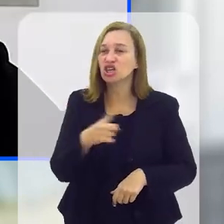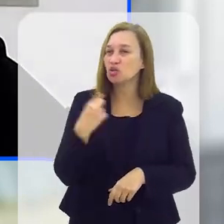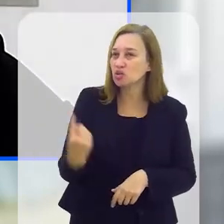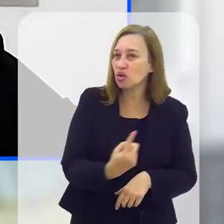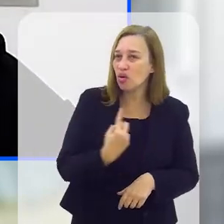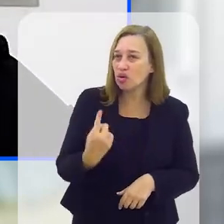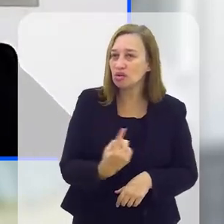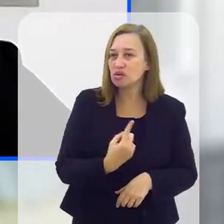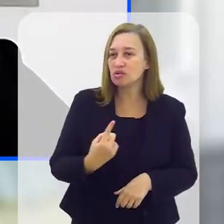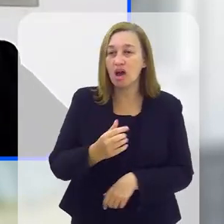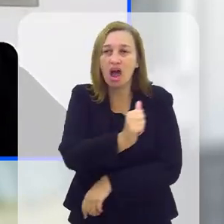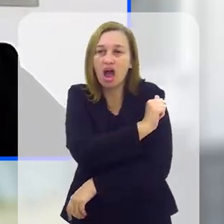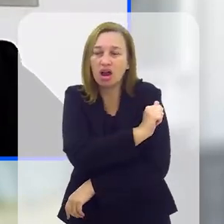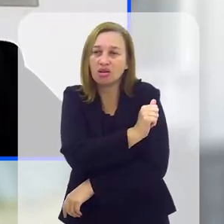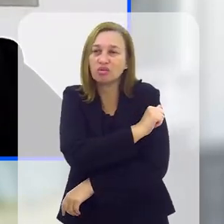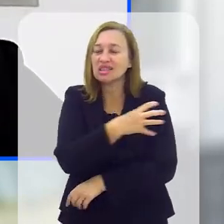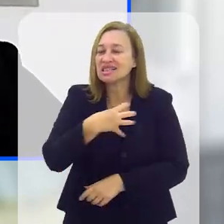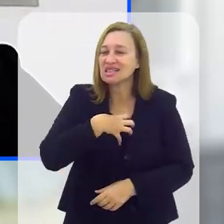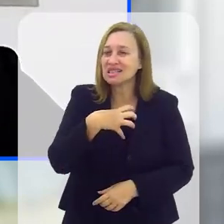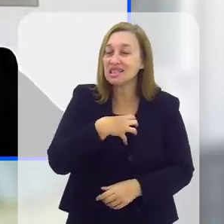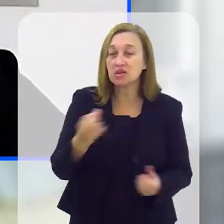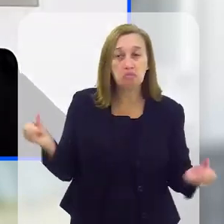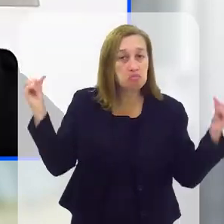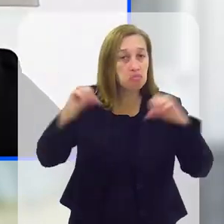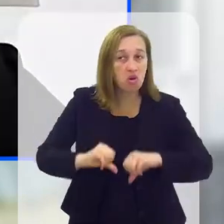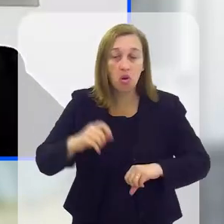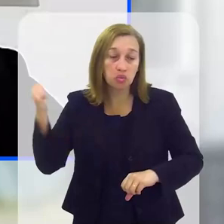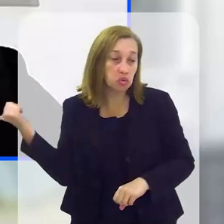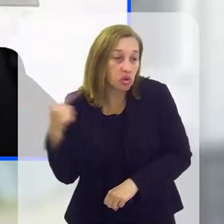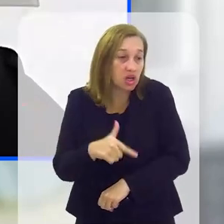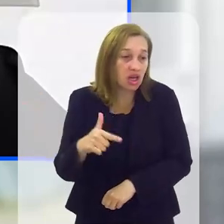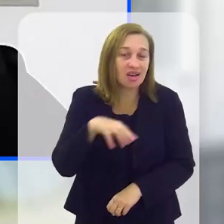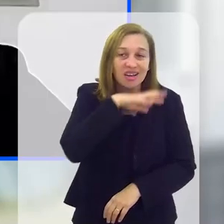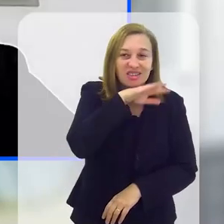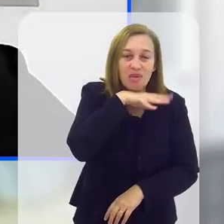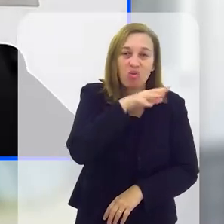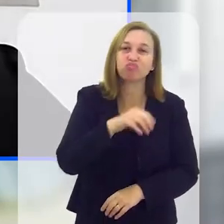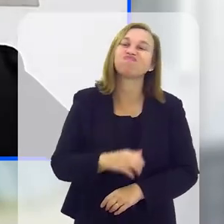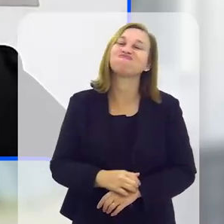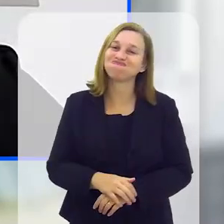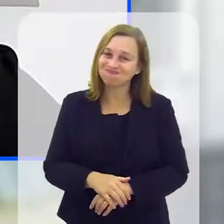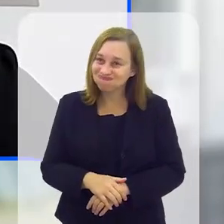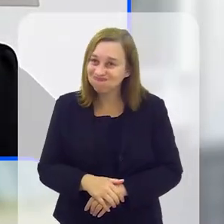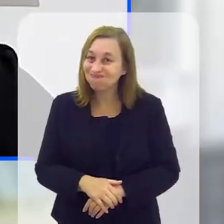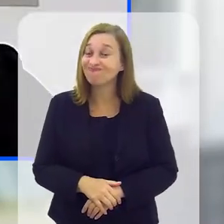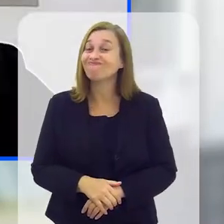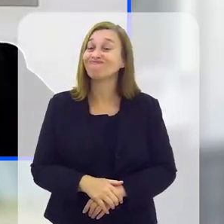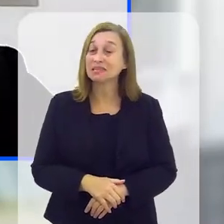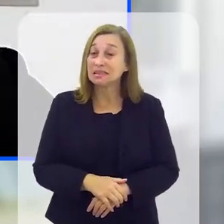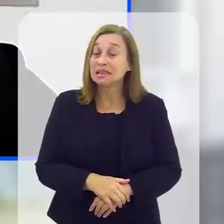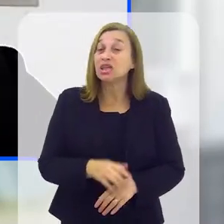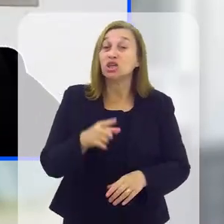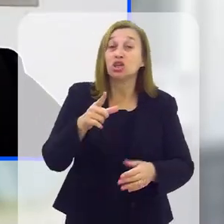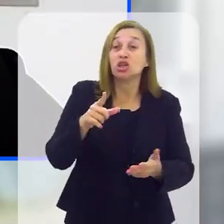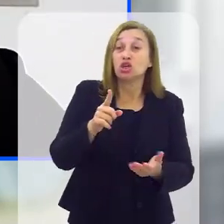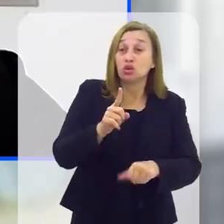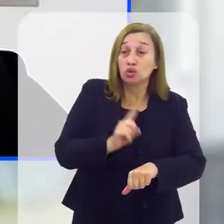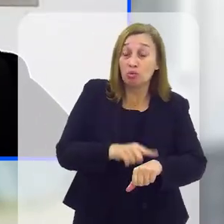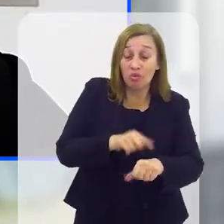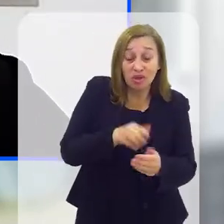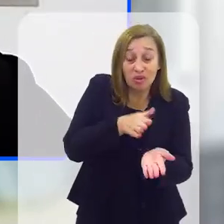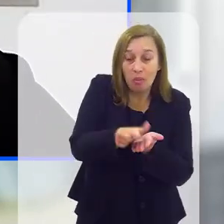os nossos alunos se sentem piores do que animais. E com essa